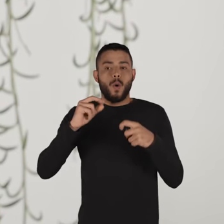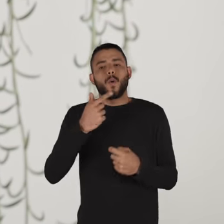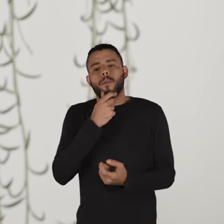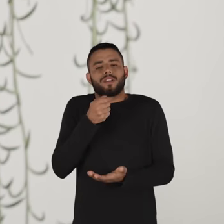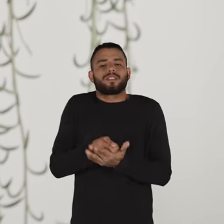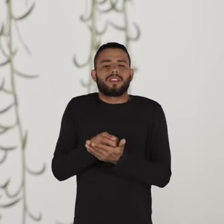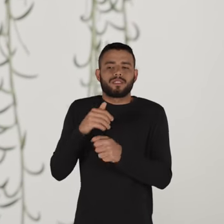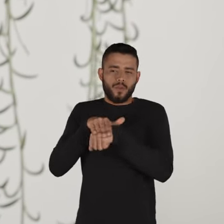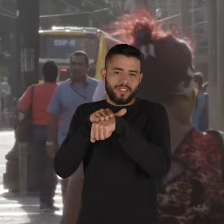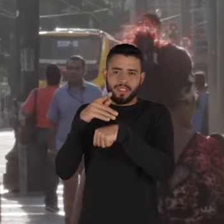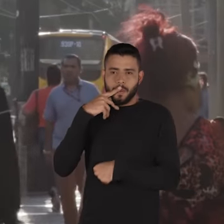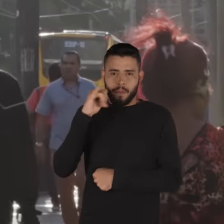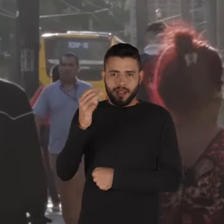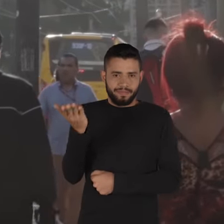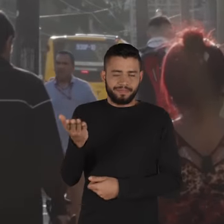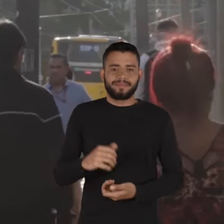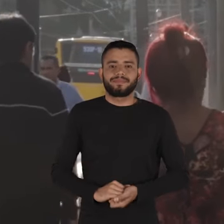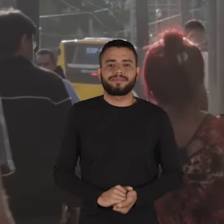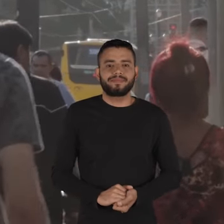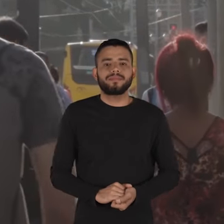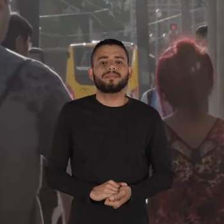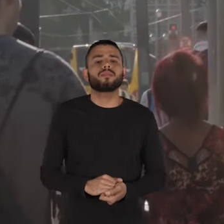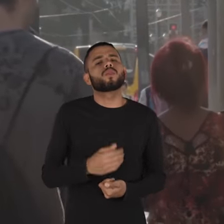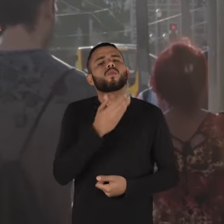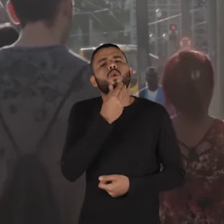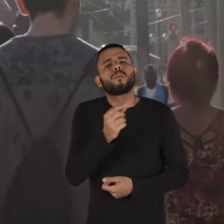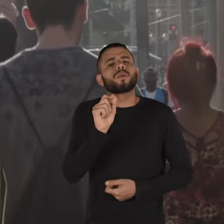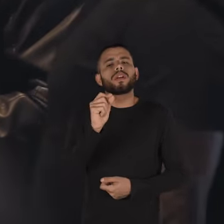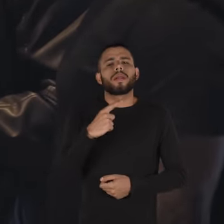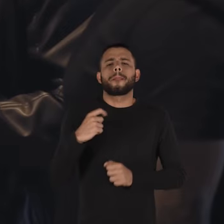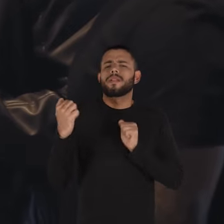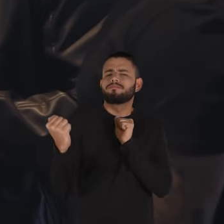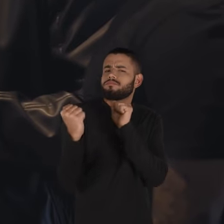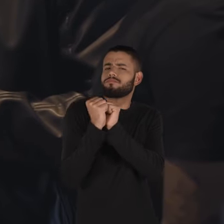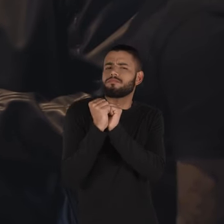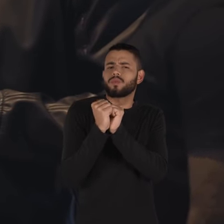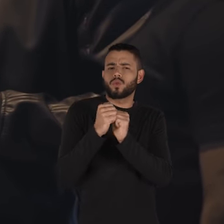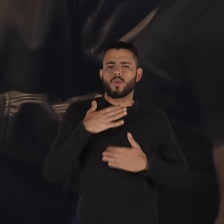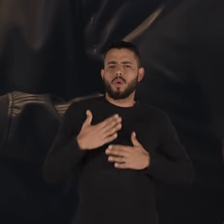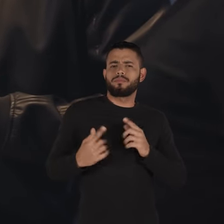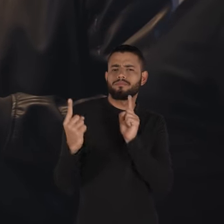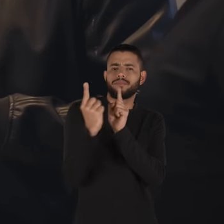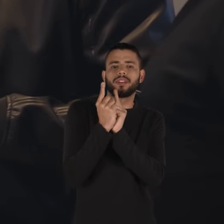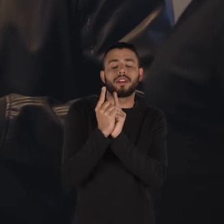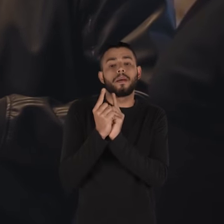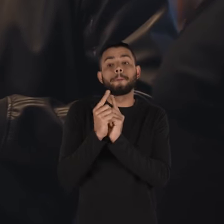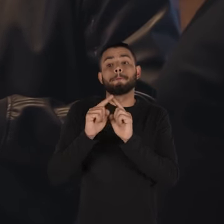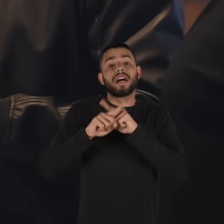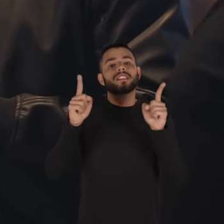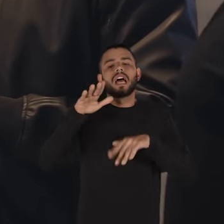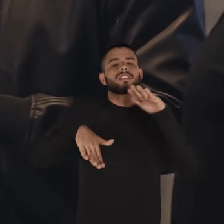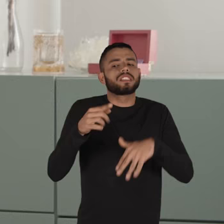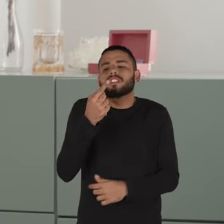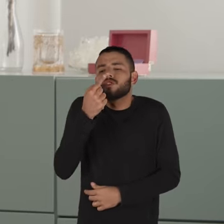masculinidade que eu tive com o meu pai. O fato de um homem ter companhia física não quer dizer que ele tenha real